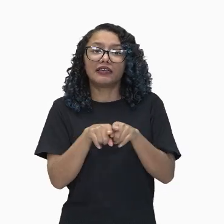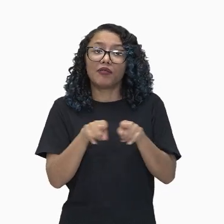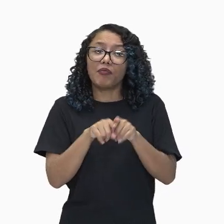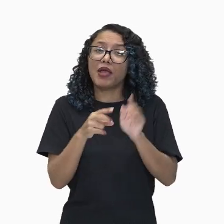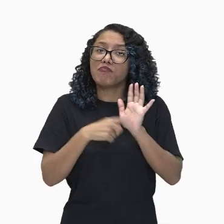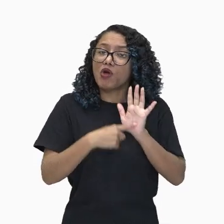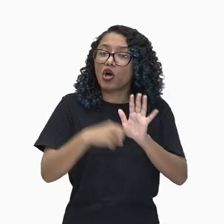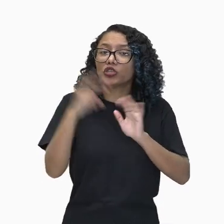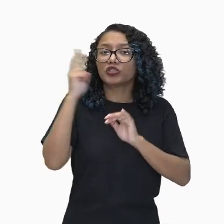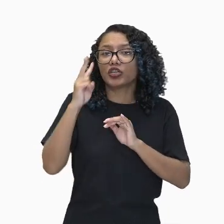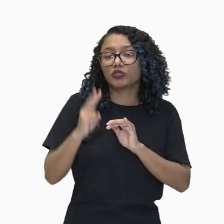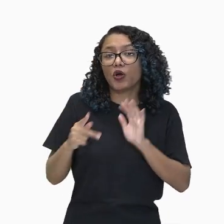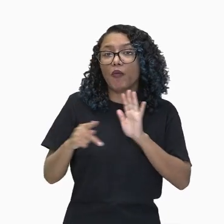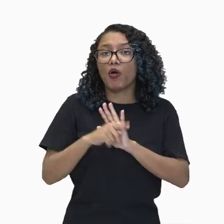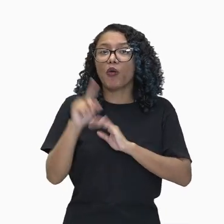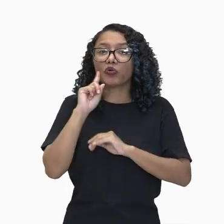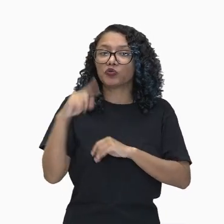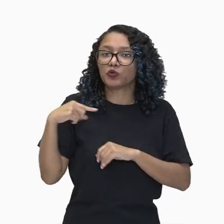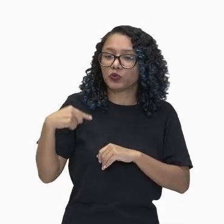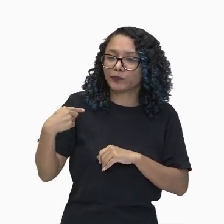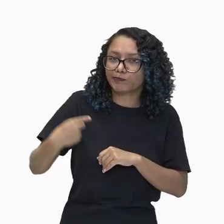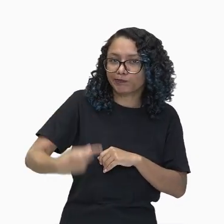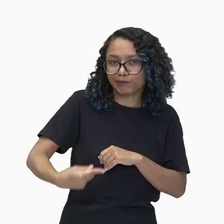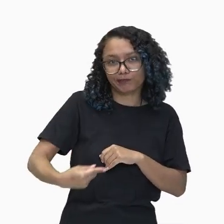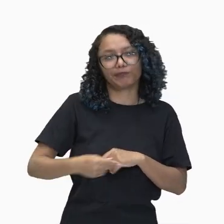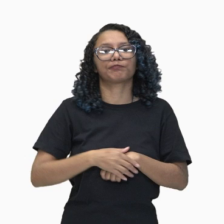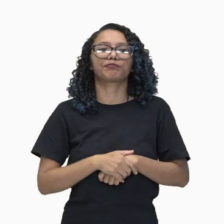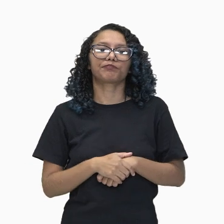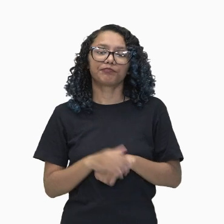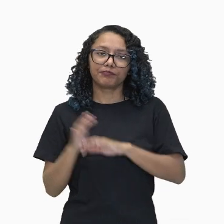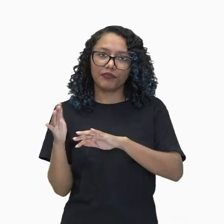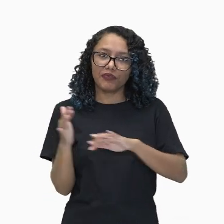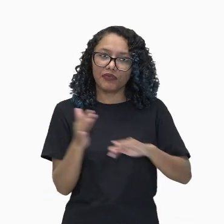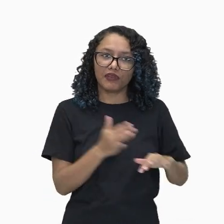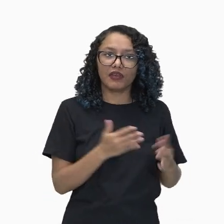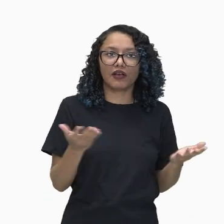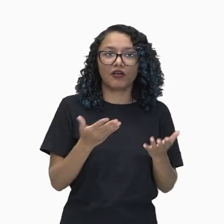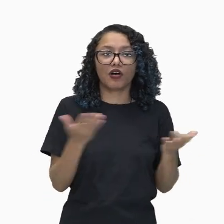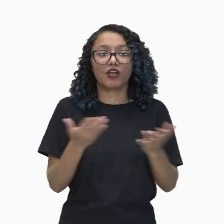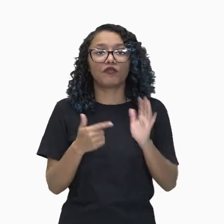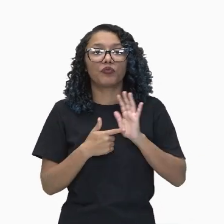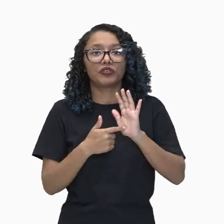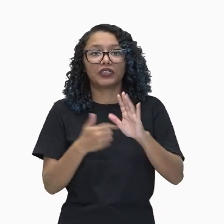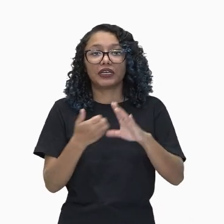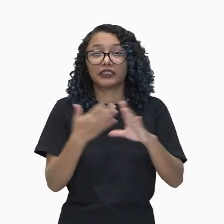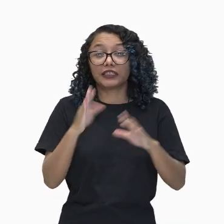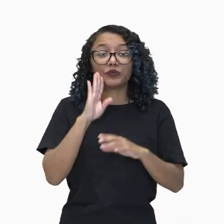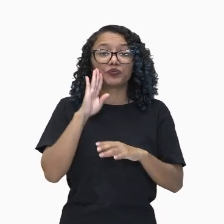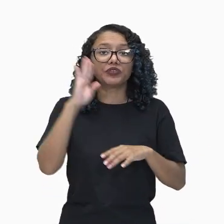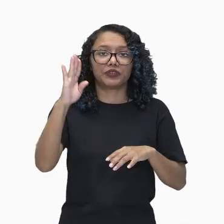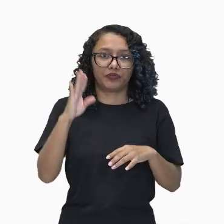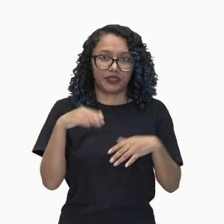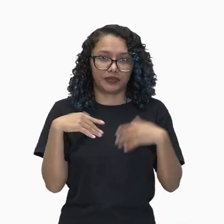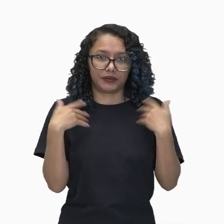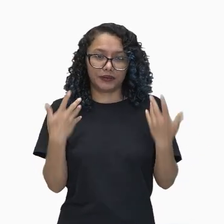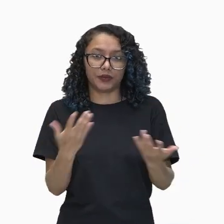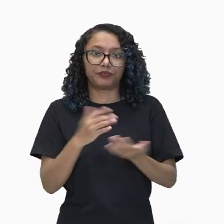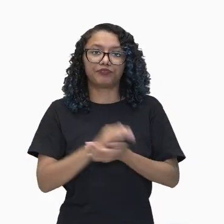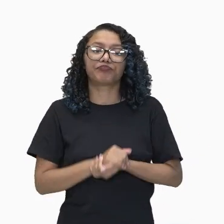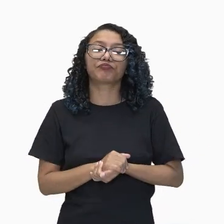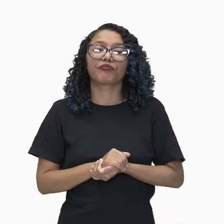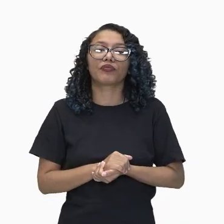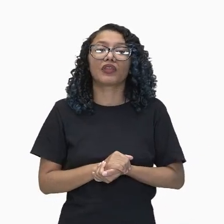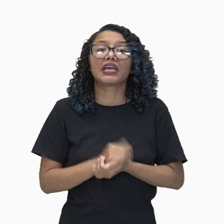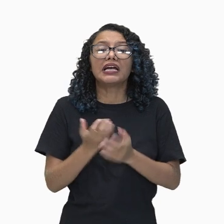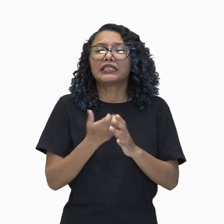agora a gente vai caracterizar as principais óperas. Uma ópera, as características